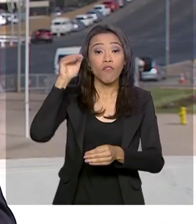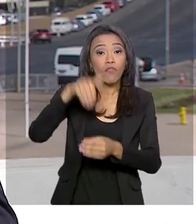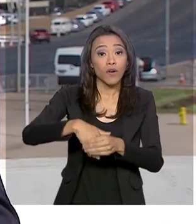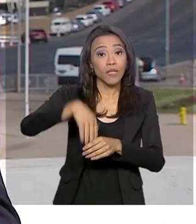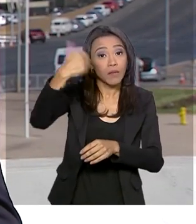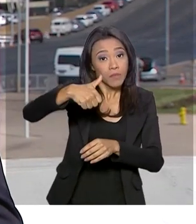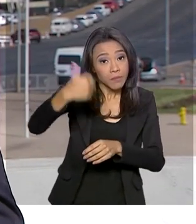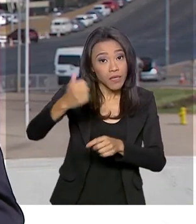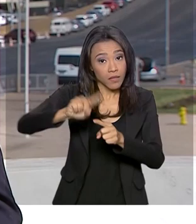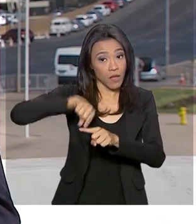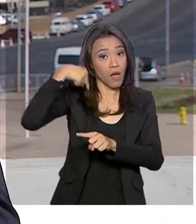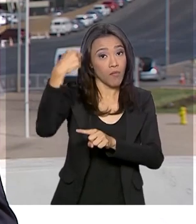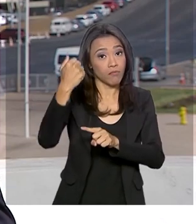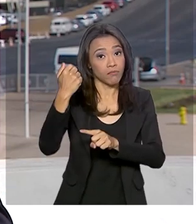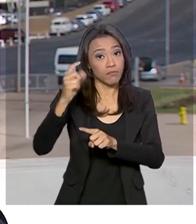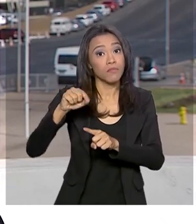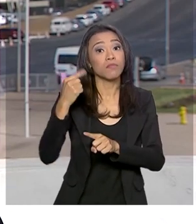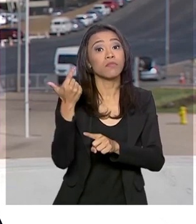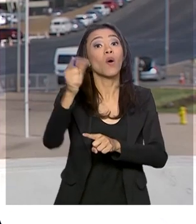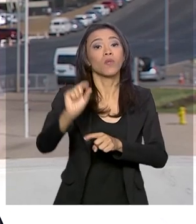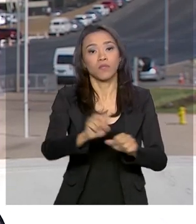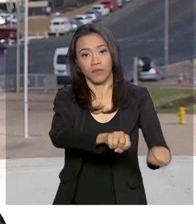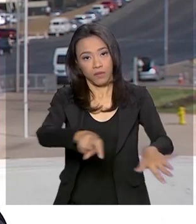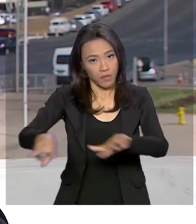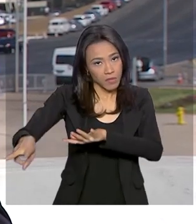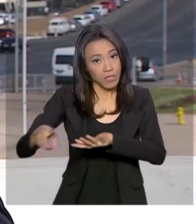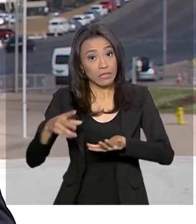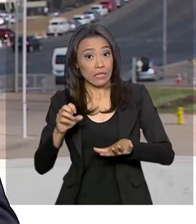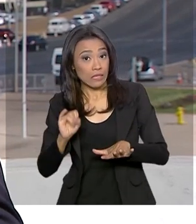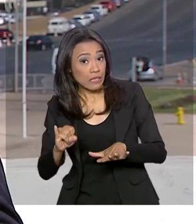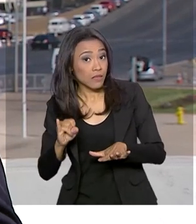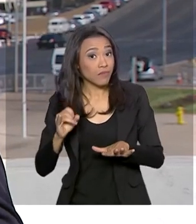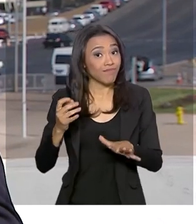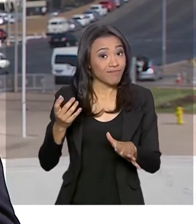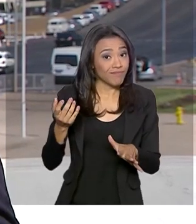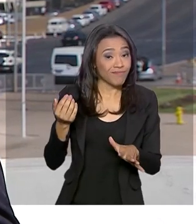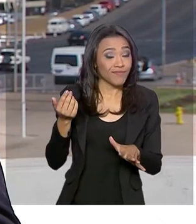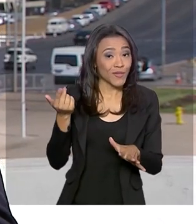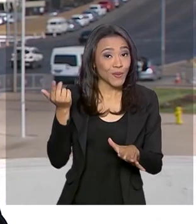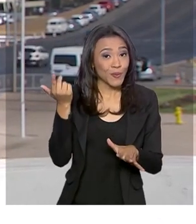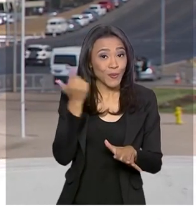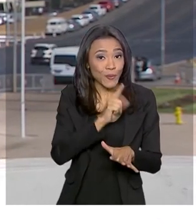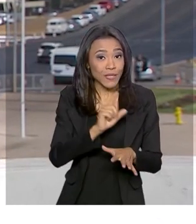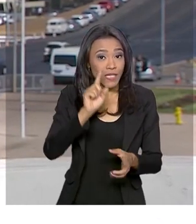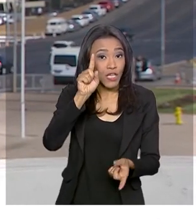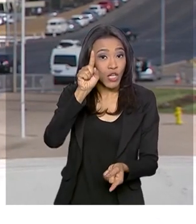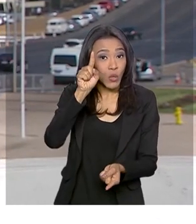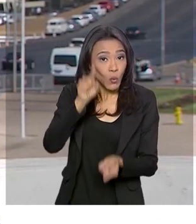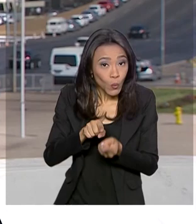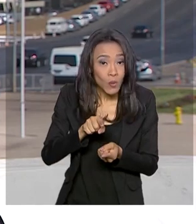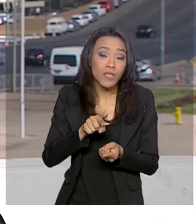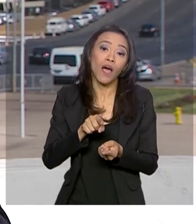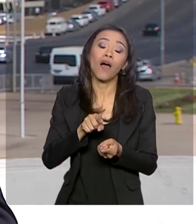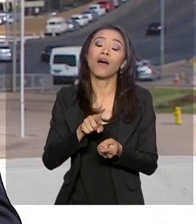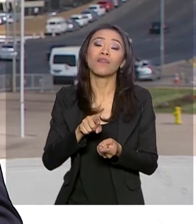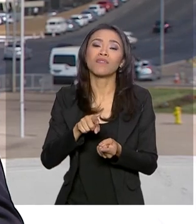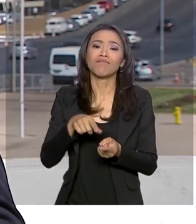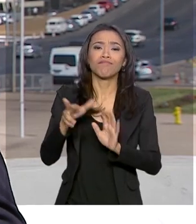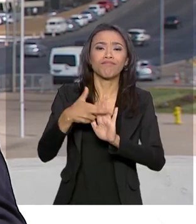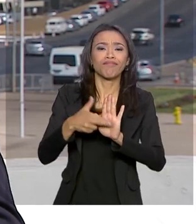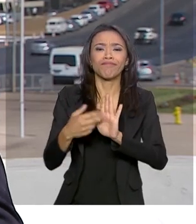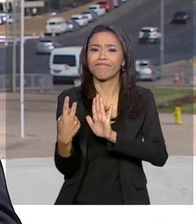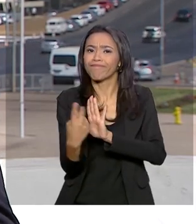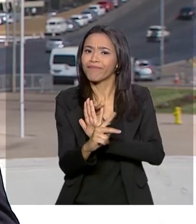já na semana que vem, desde que houvesse a possibilidade de encurtar os prazos regimentais. Mas os líderes